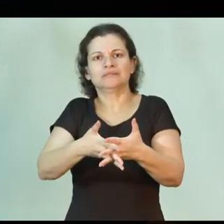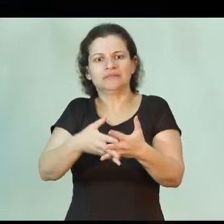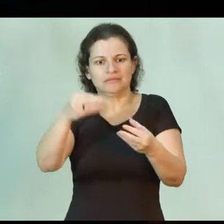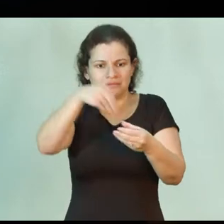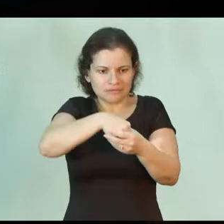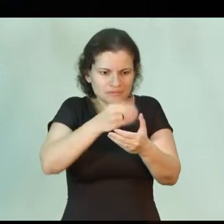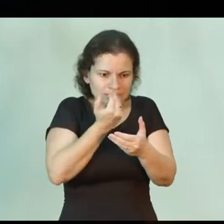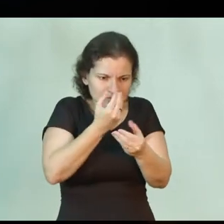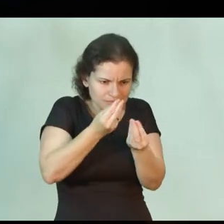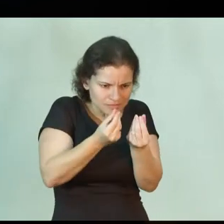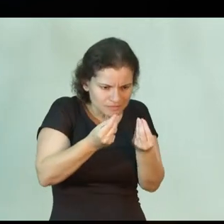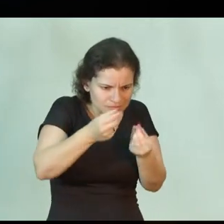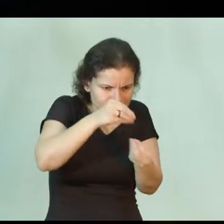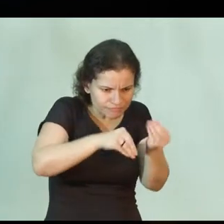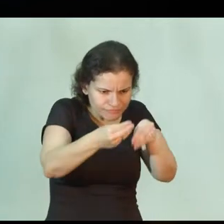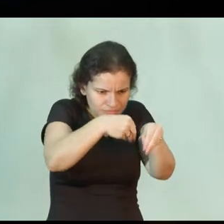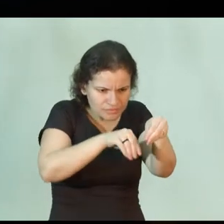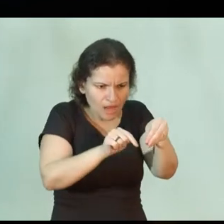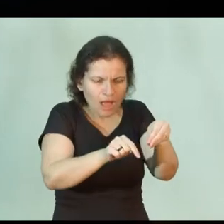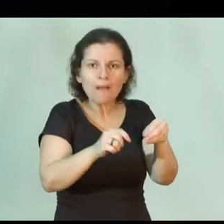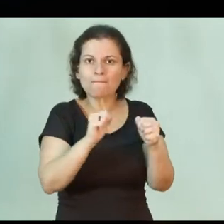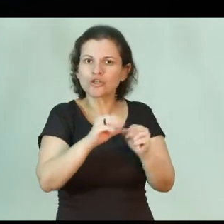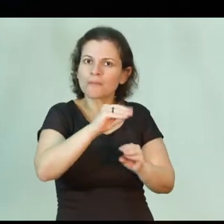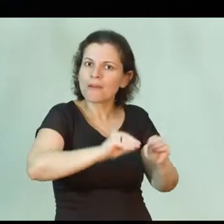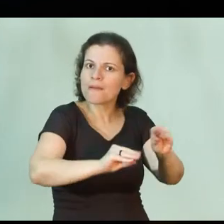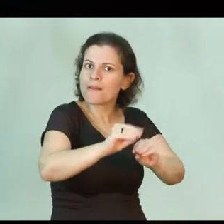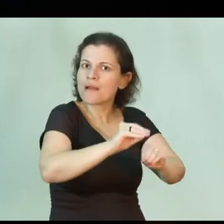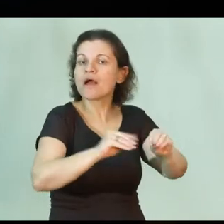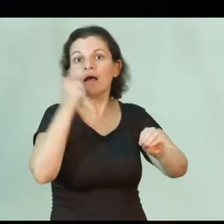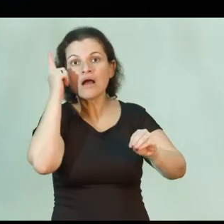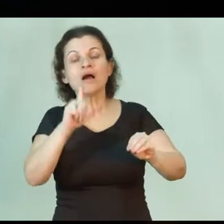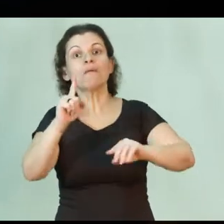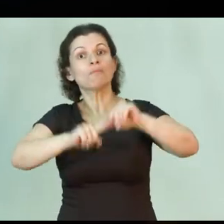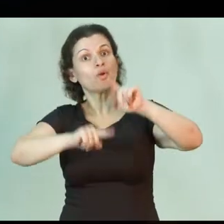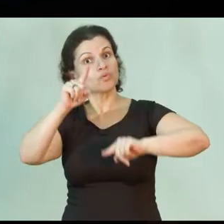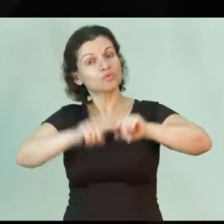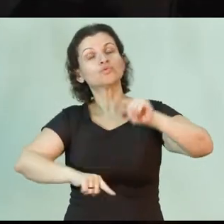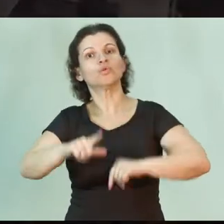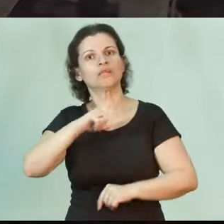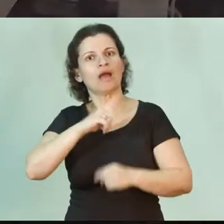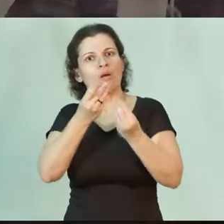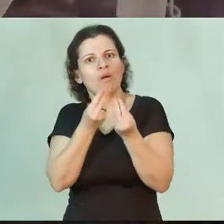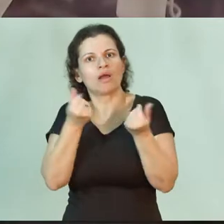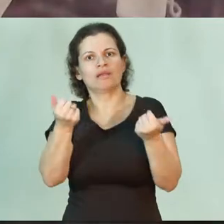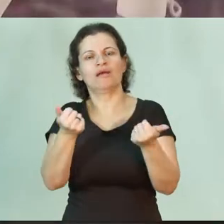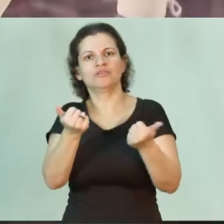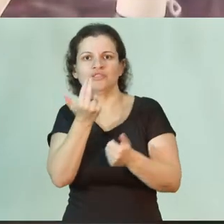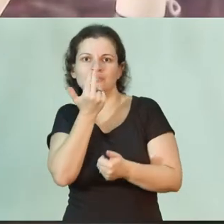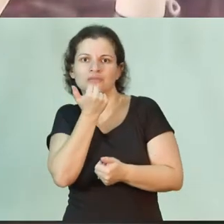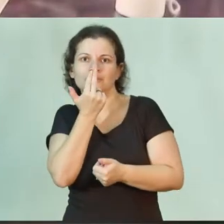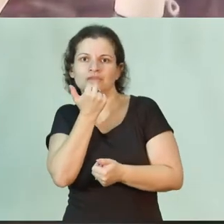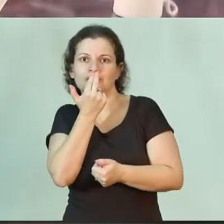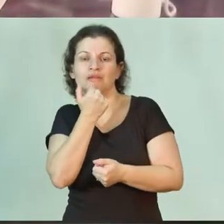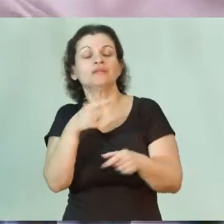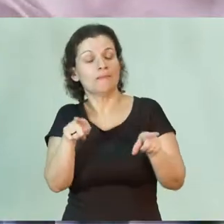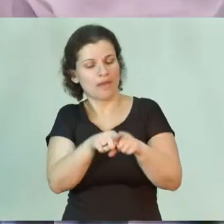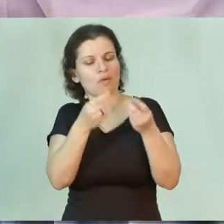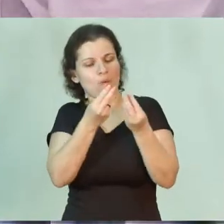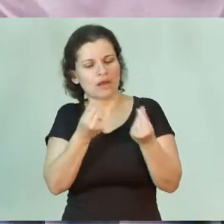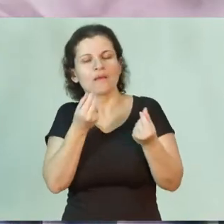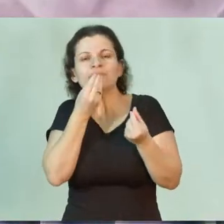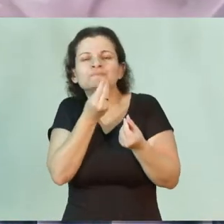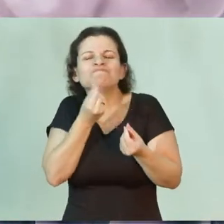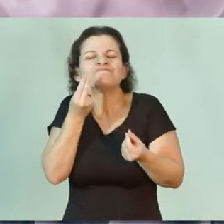dos alimentos pode ser manipulada para a gente obter um produto que tenha qualidade nutricional e qualidade